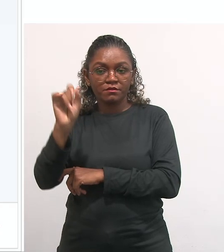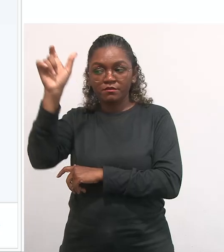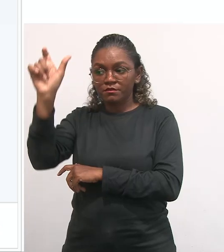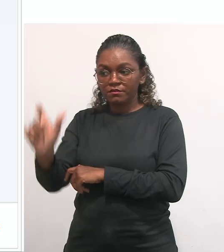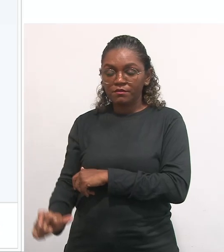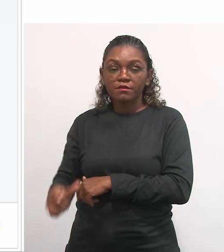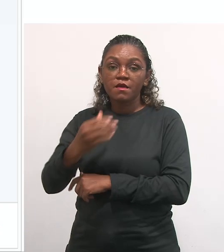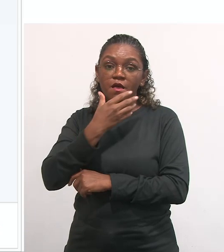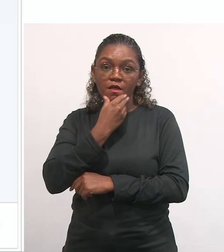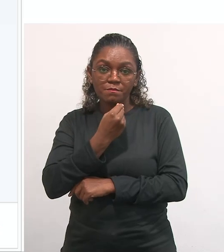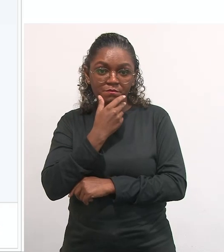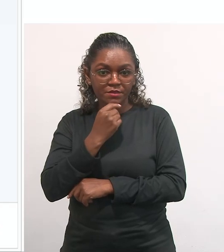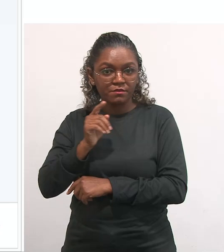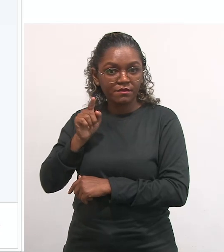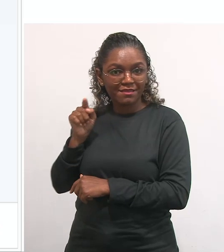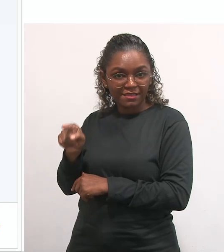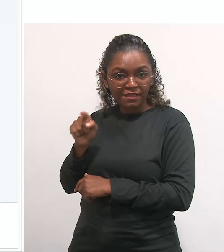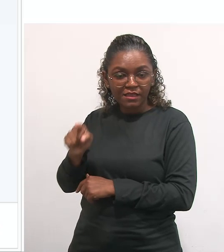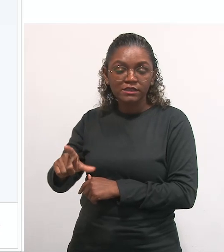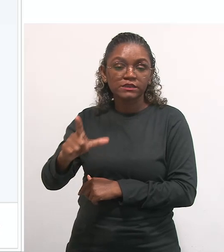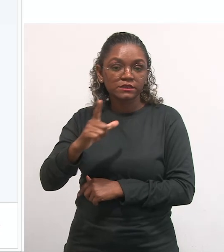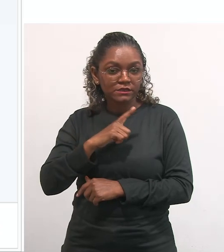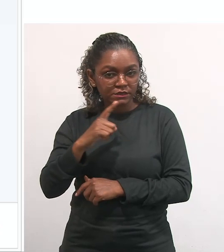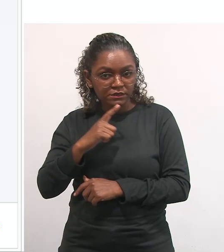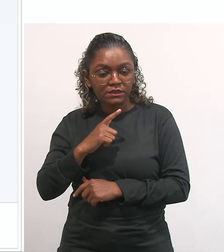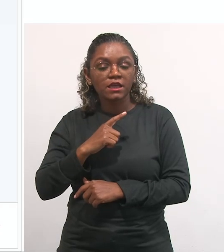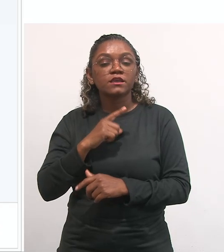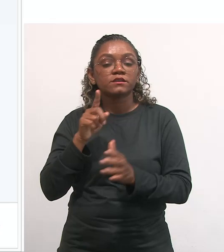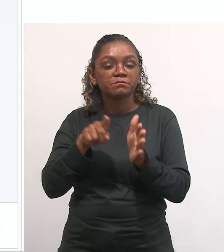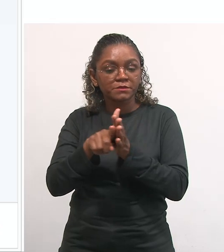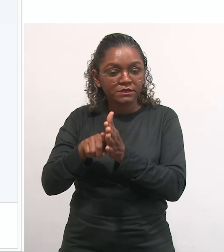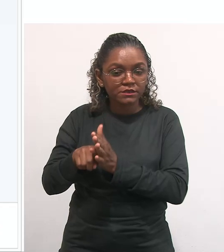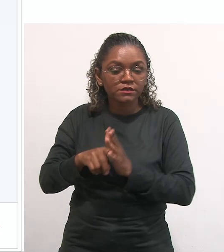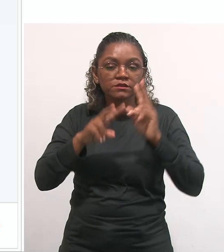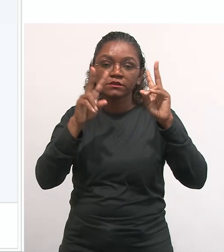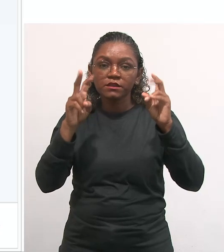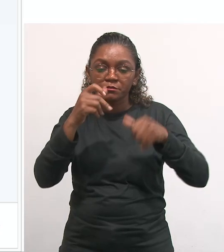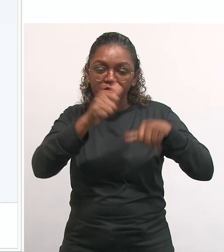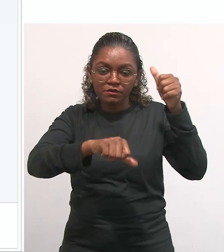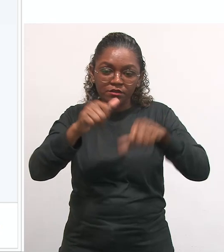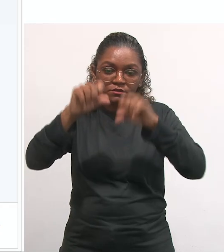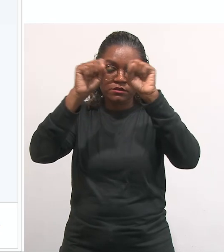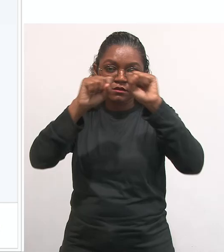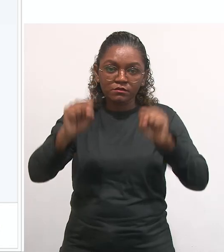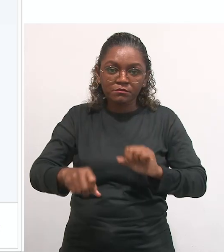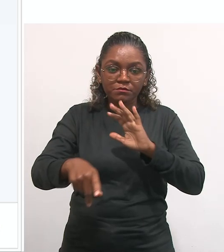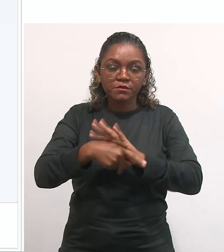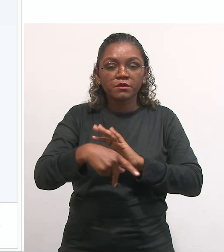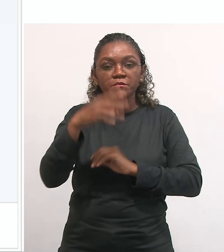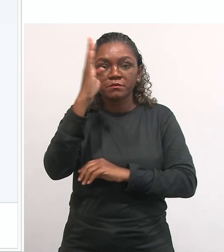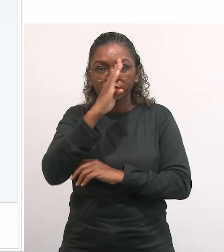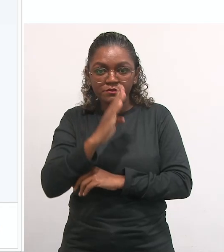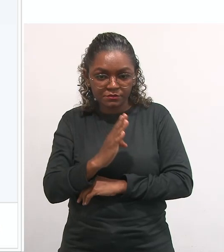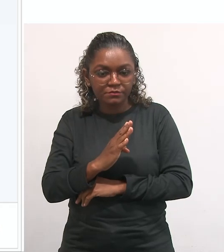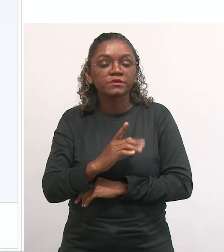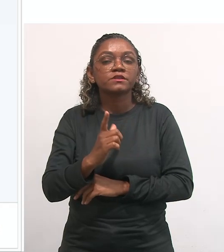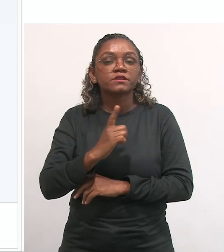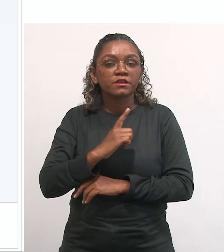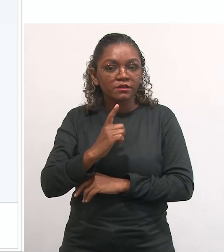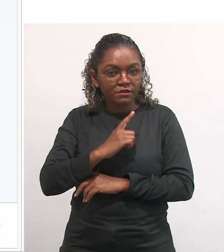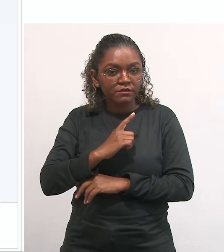um grande pesquisador brasileiro, na concepção dele, a avaliação pode ser caracterizada como uma forma de